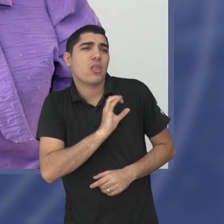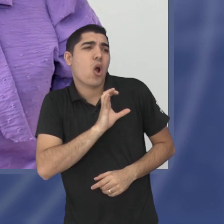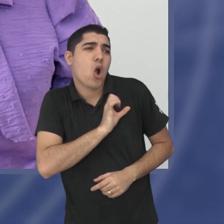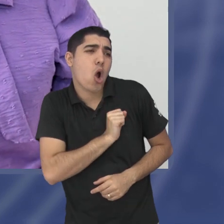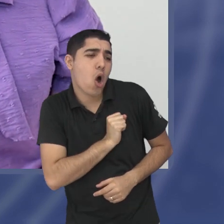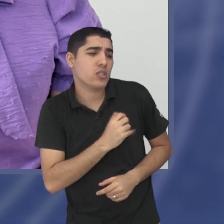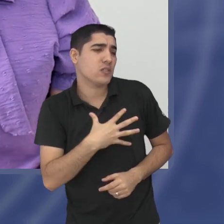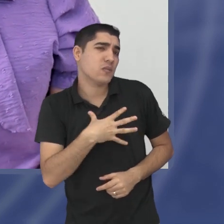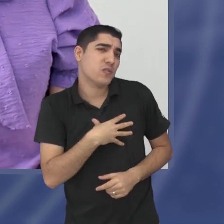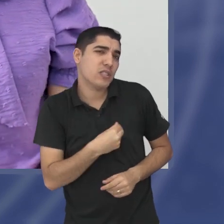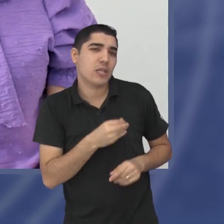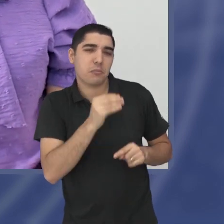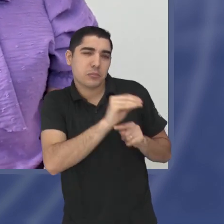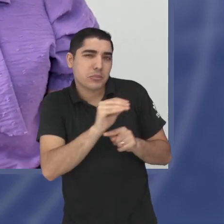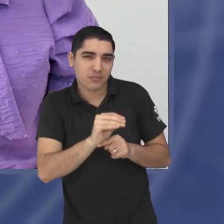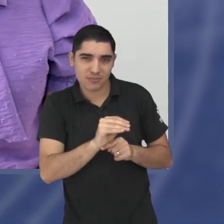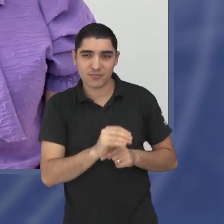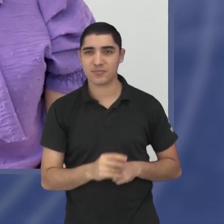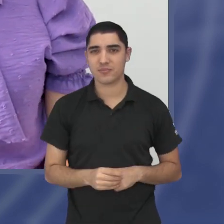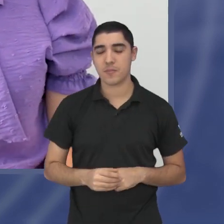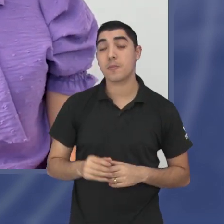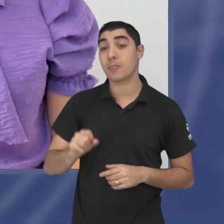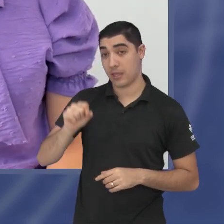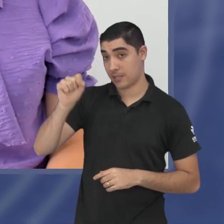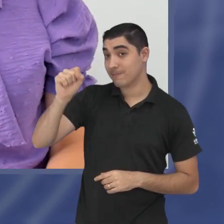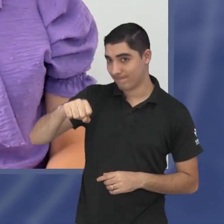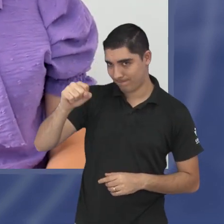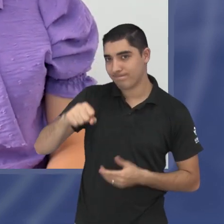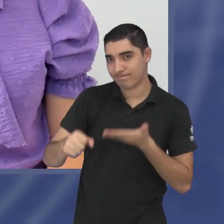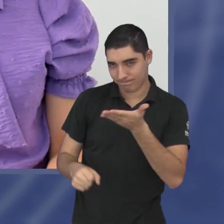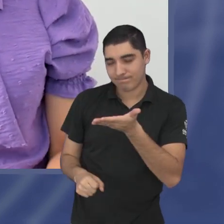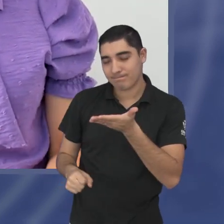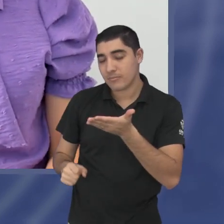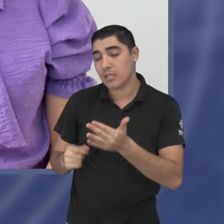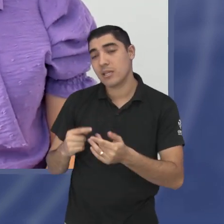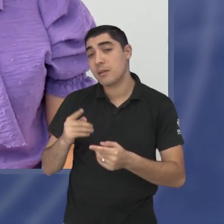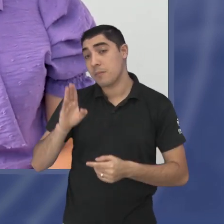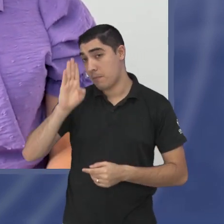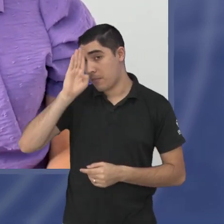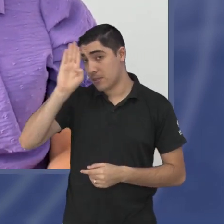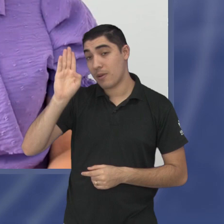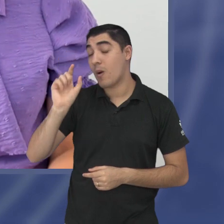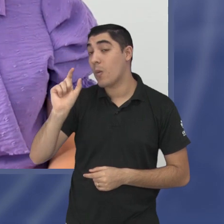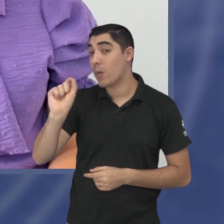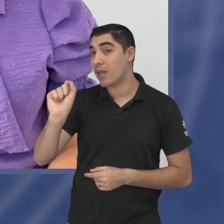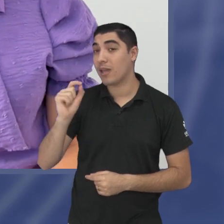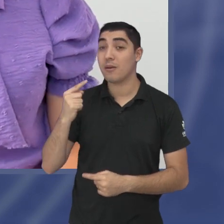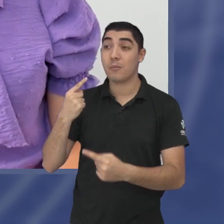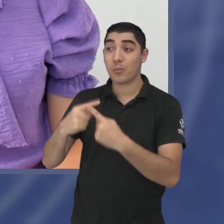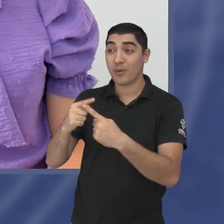Exatamente, exatamente, Dani, principalmente porque a gente lida com indivíduos e